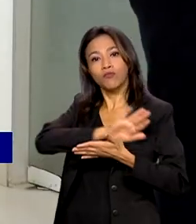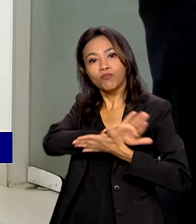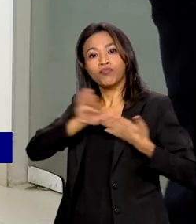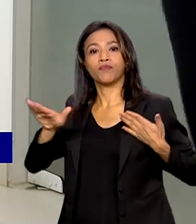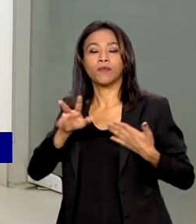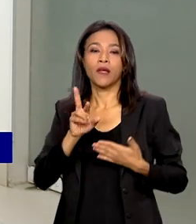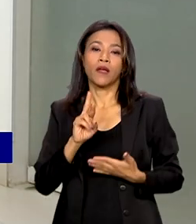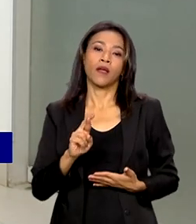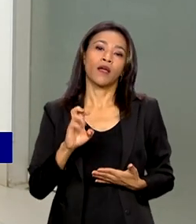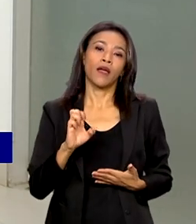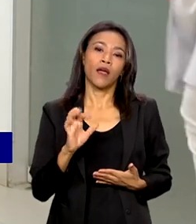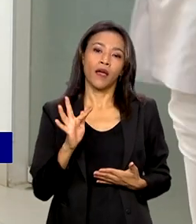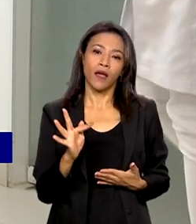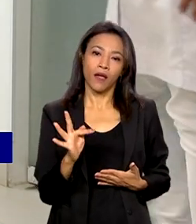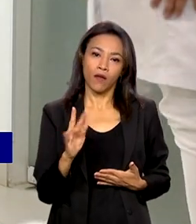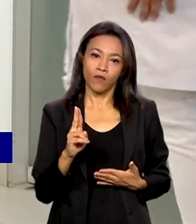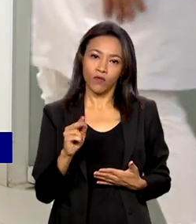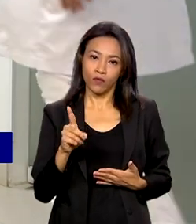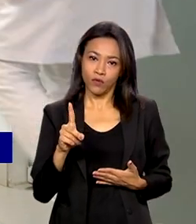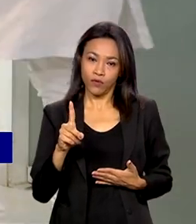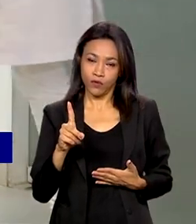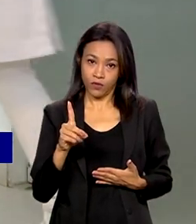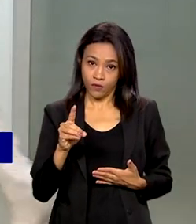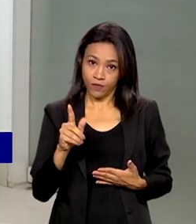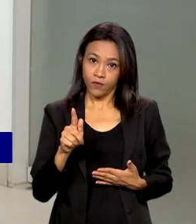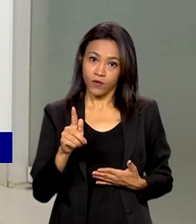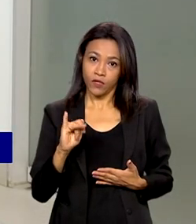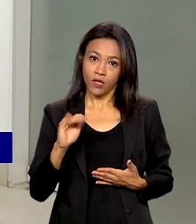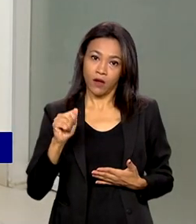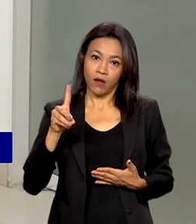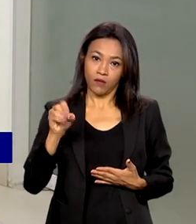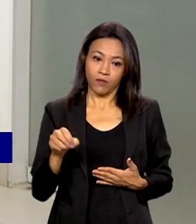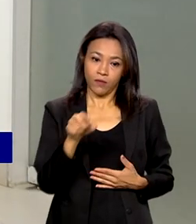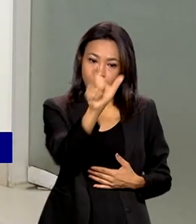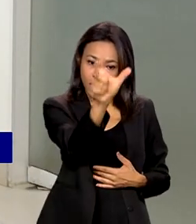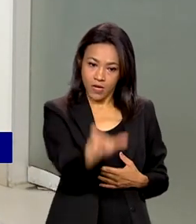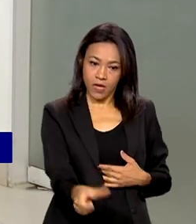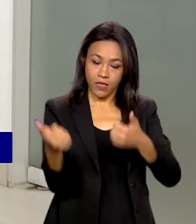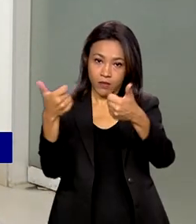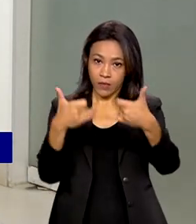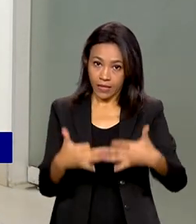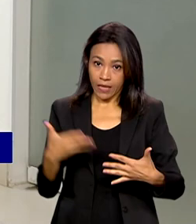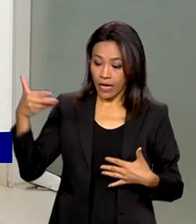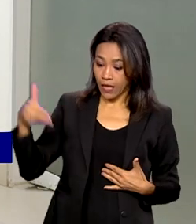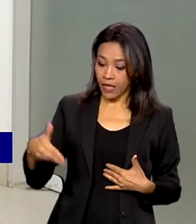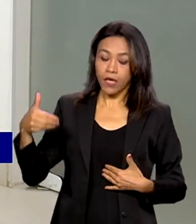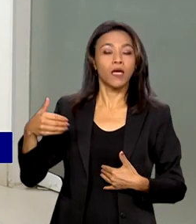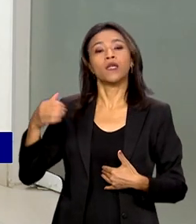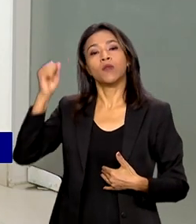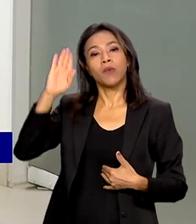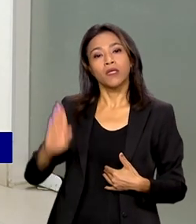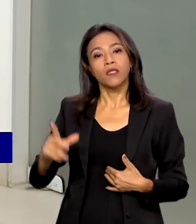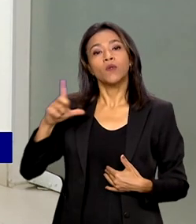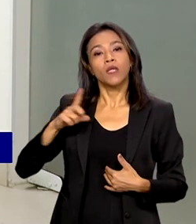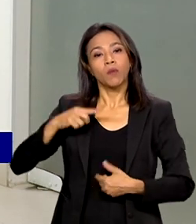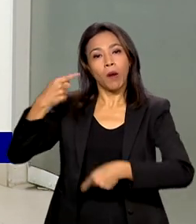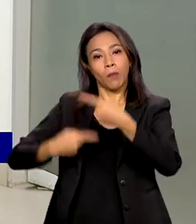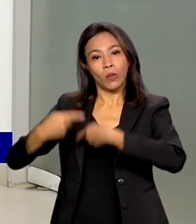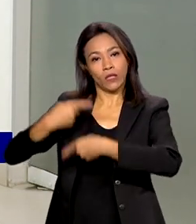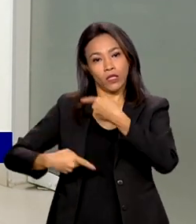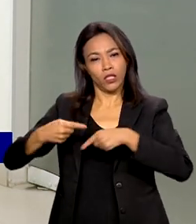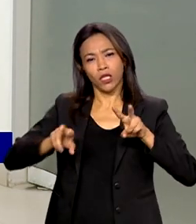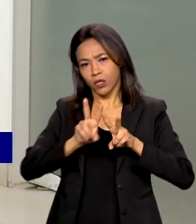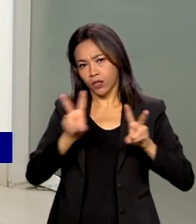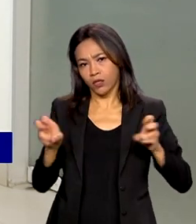é um país acolhedor com respeito aos imigrantes. Tem uma política na imigração